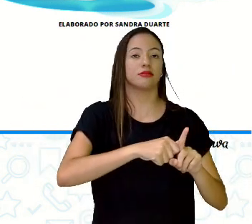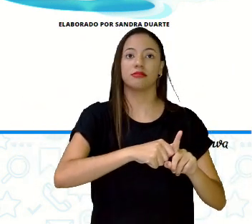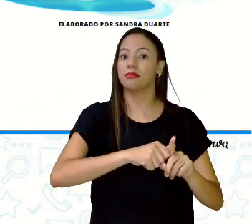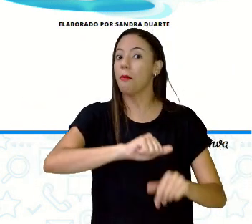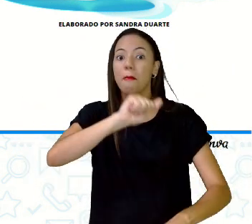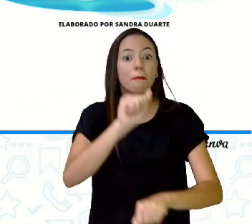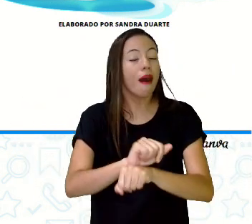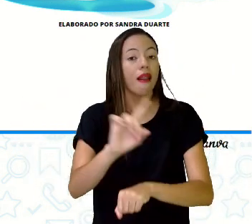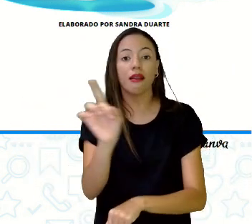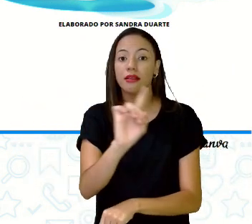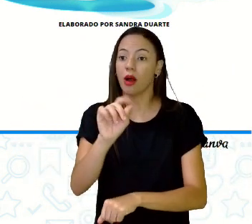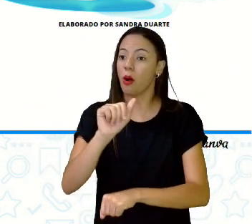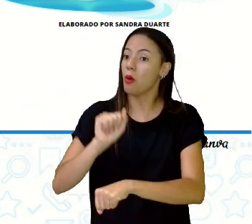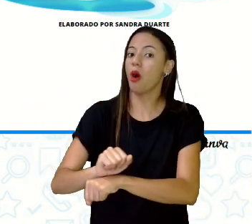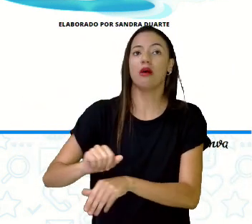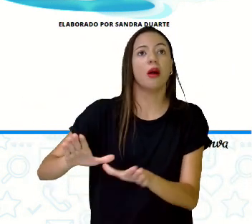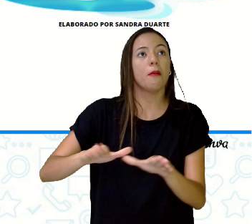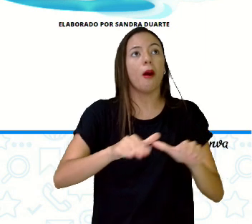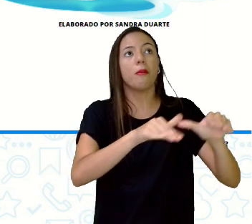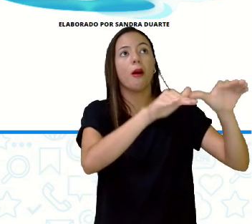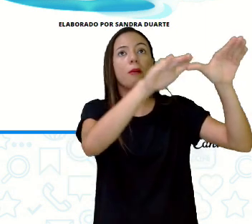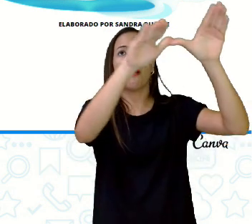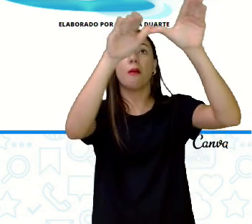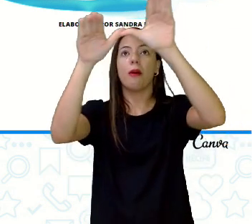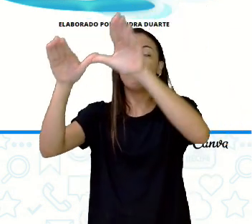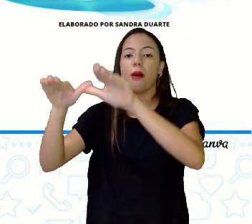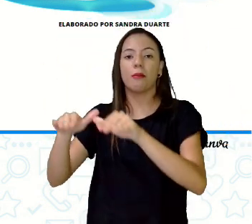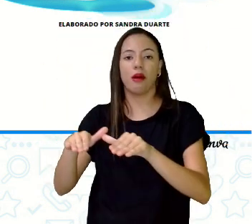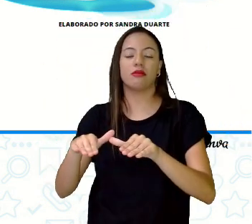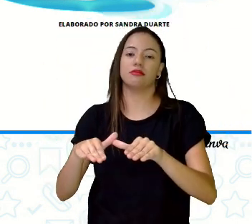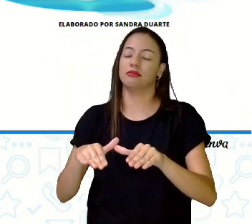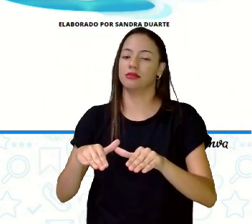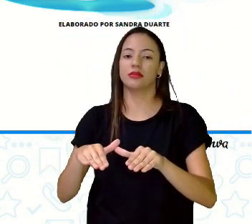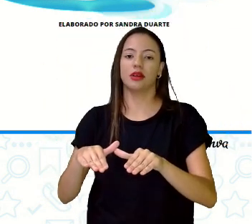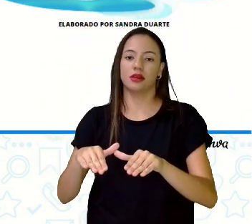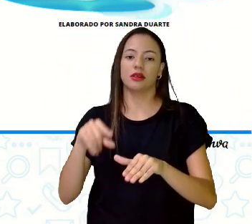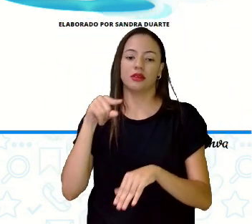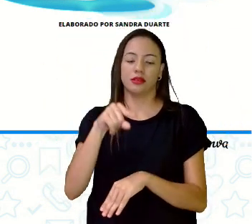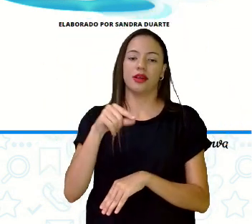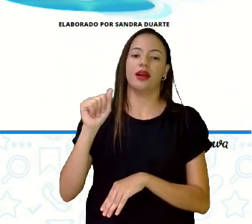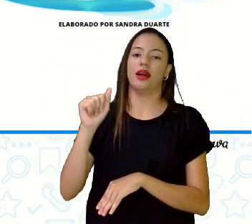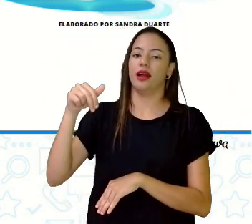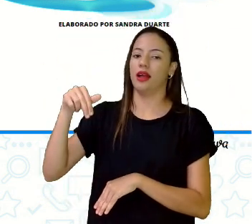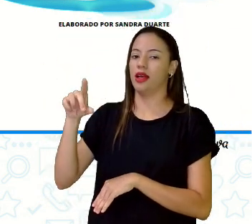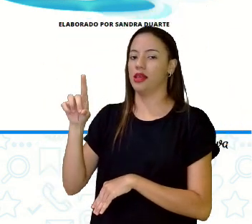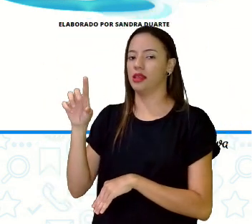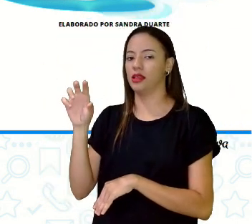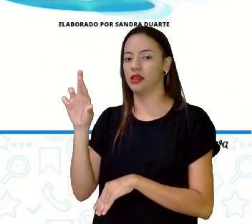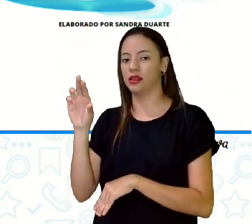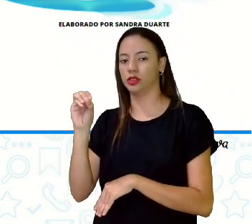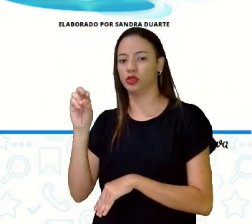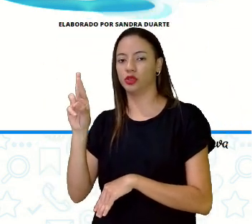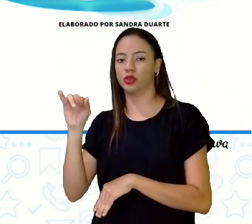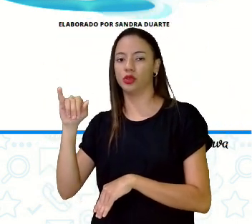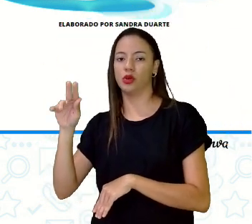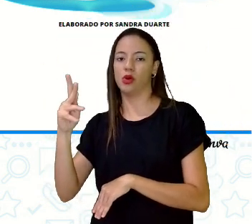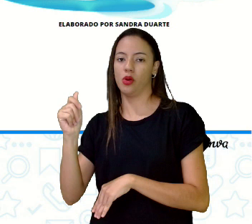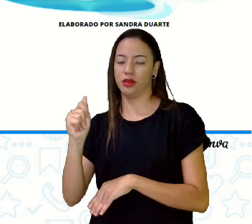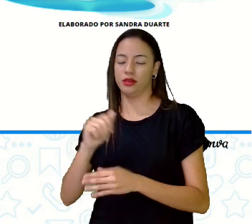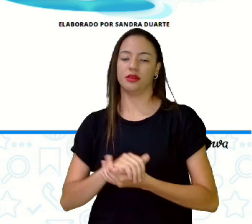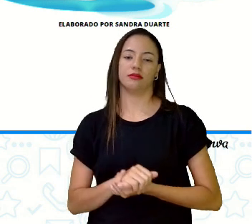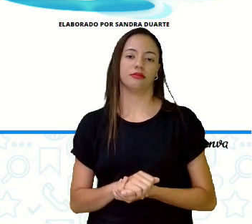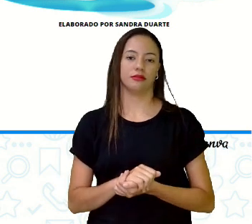Está de parabéns. Maior tempo de voo do mundo. As andorinhas. O beija-flor,